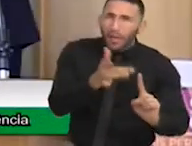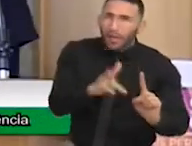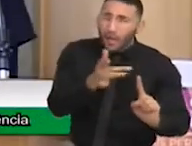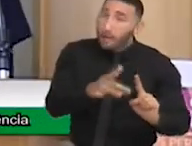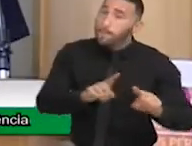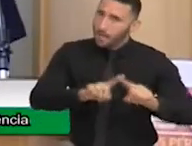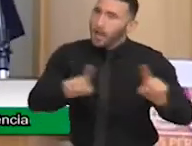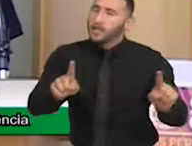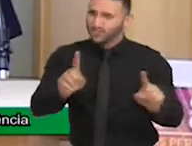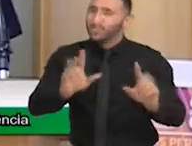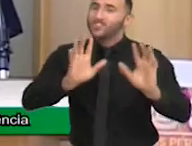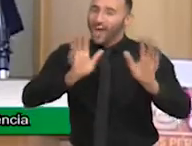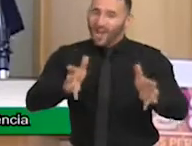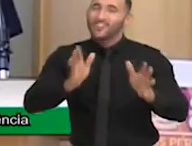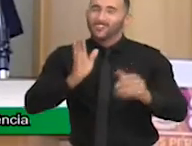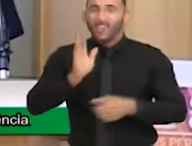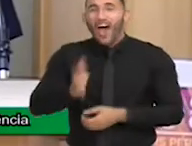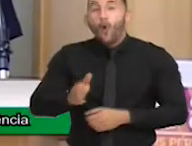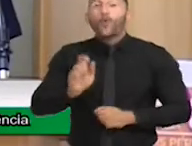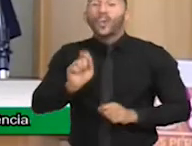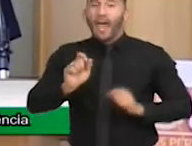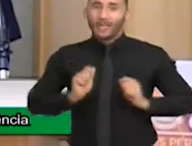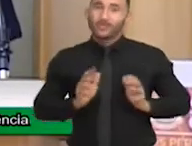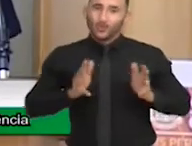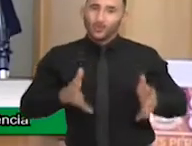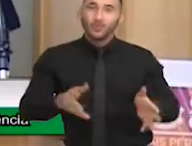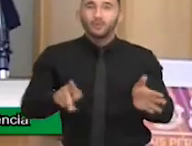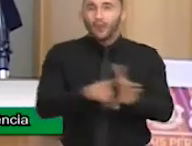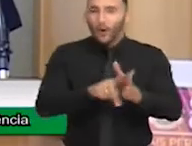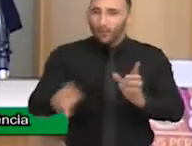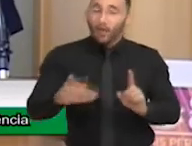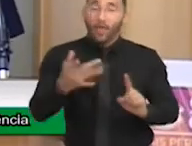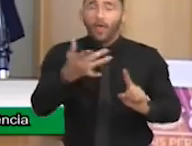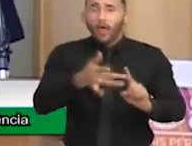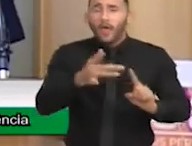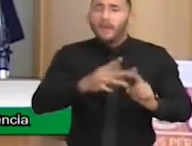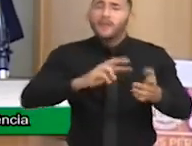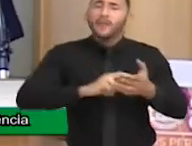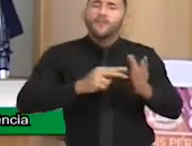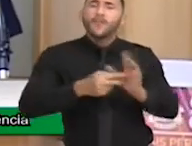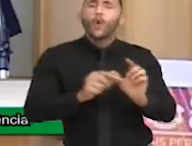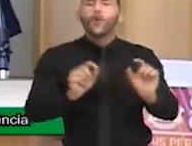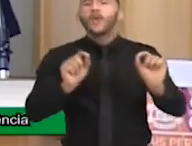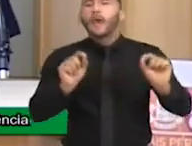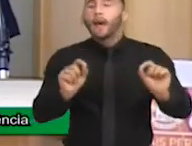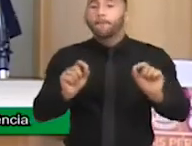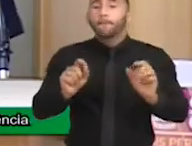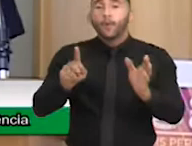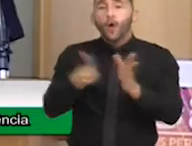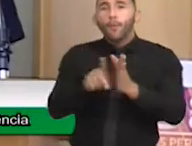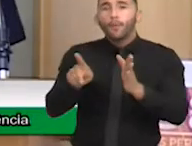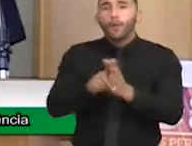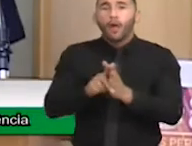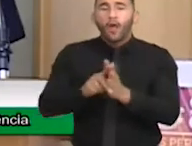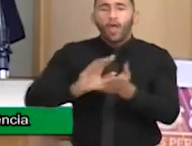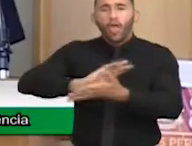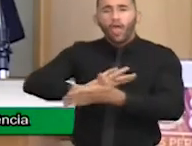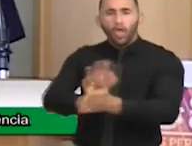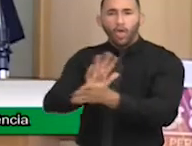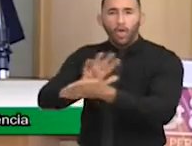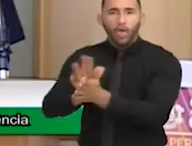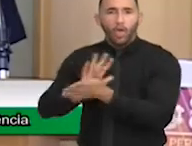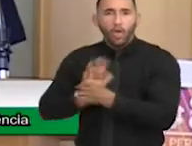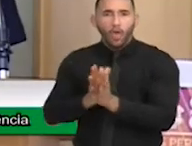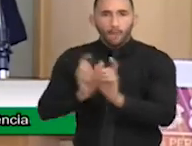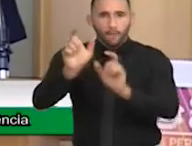ter certeza disso. Capacitismo é a discriminação da pessoa com deficiência em decorrência da